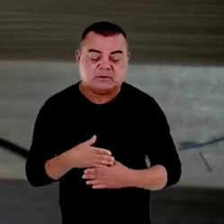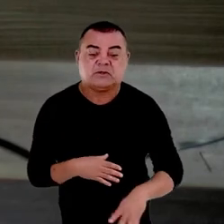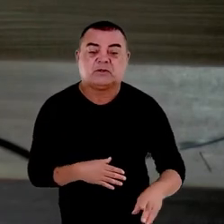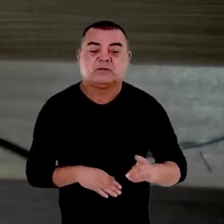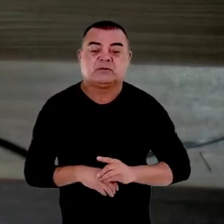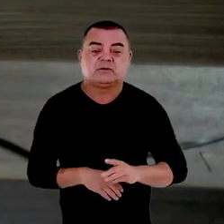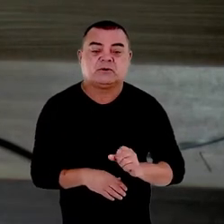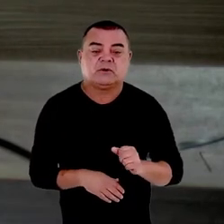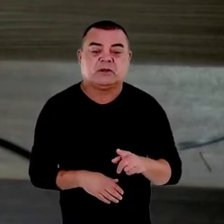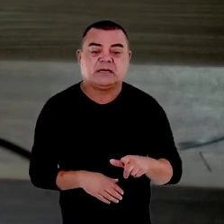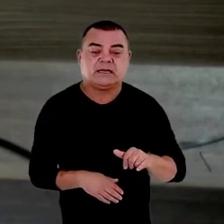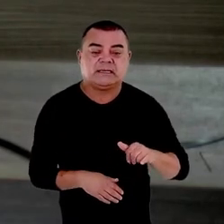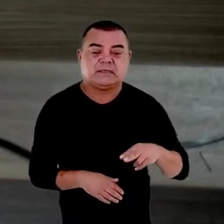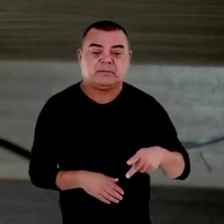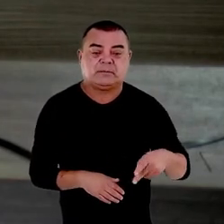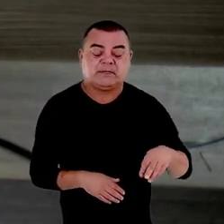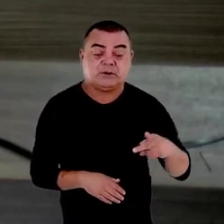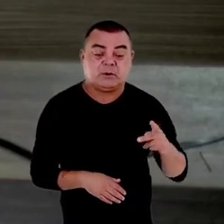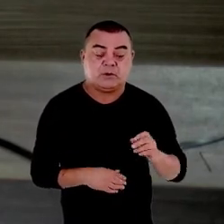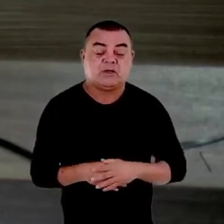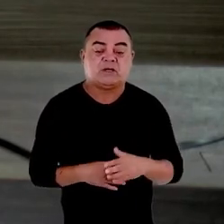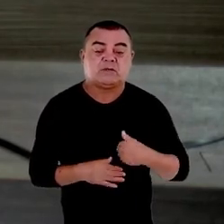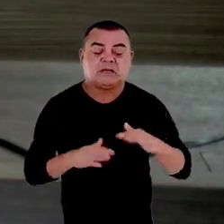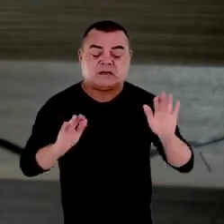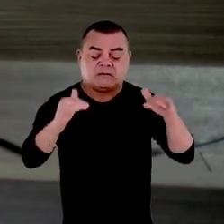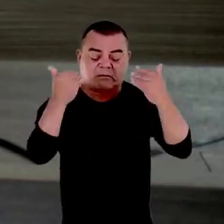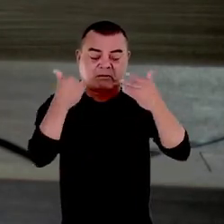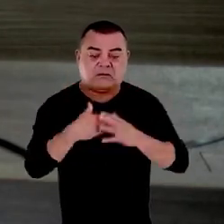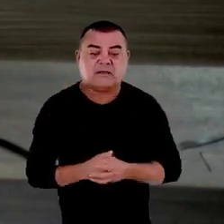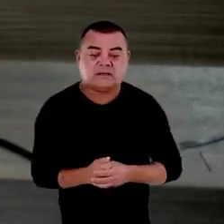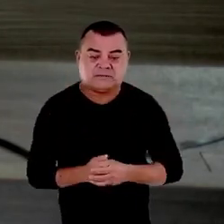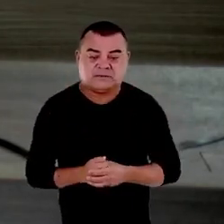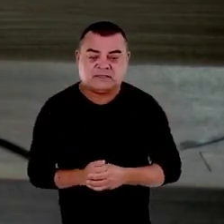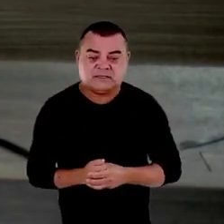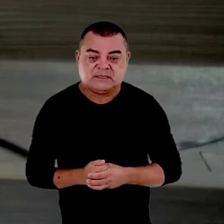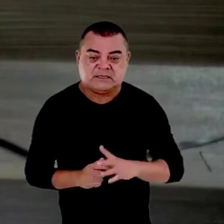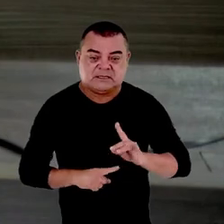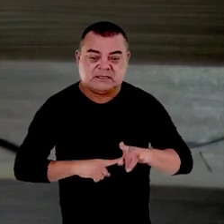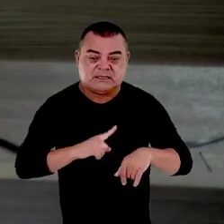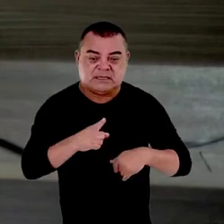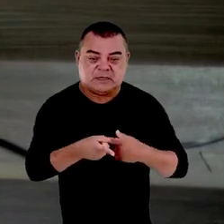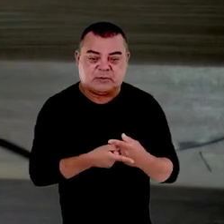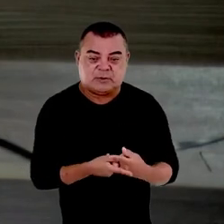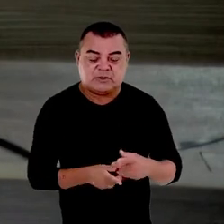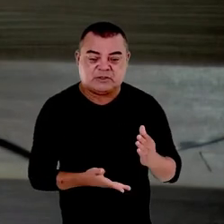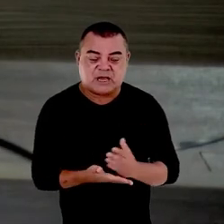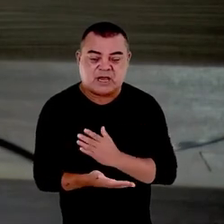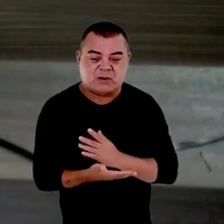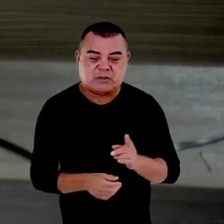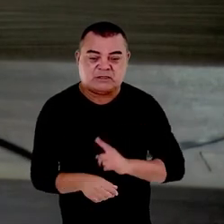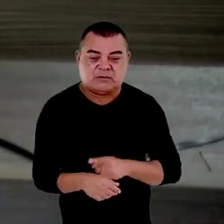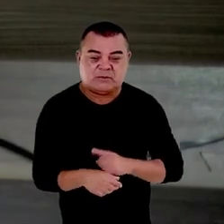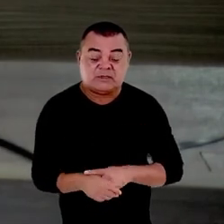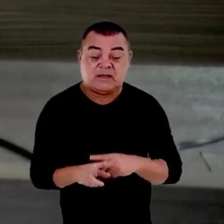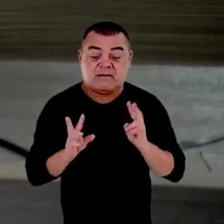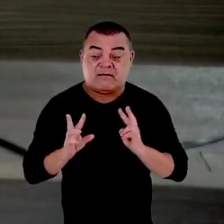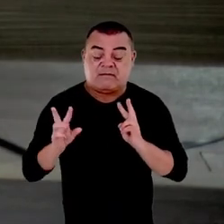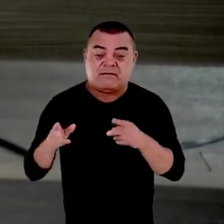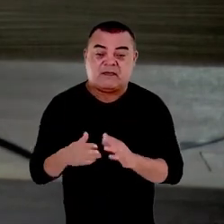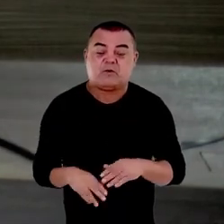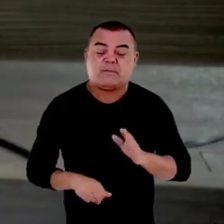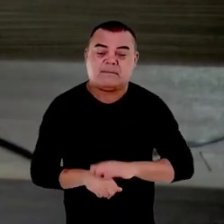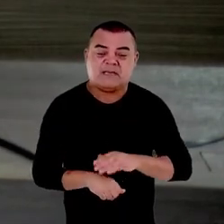de Sassoto Maior Neto que me dá a honra o privilégio de depois de algum tempo poder revê-lo ainda que de modo